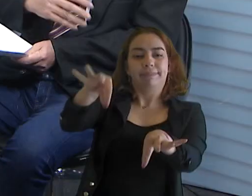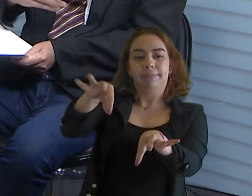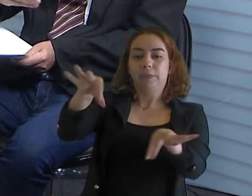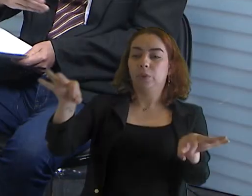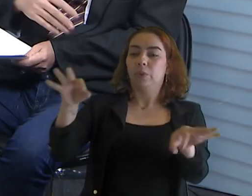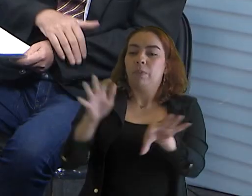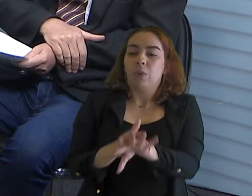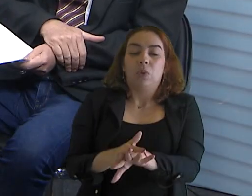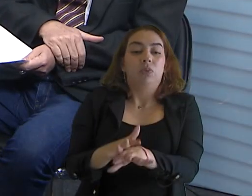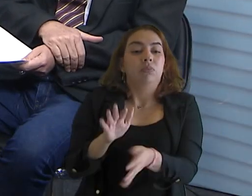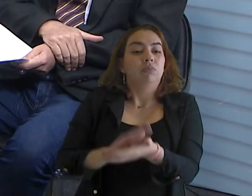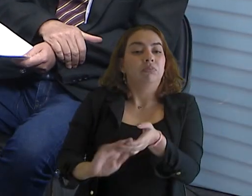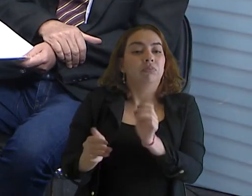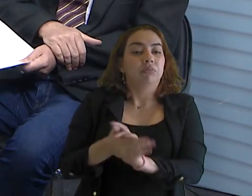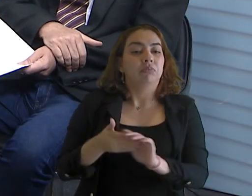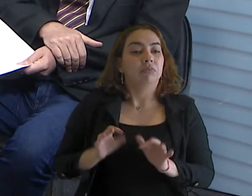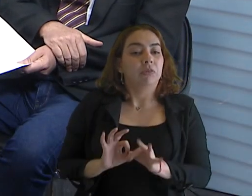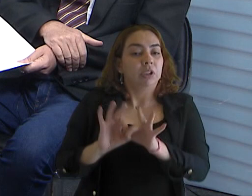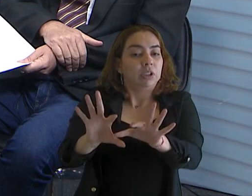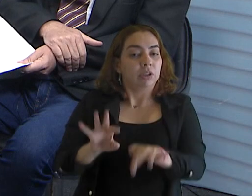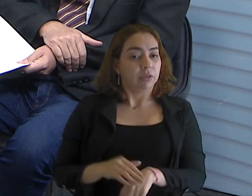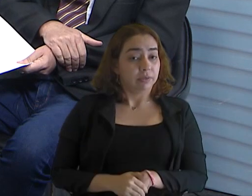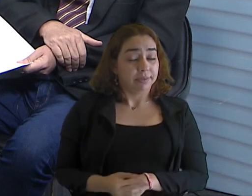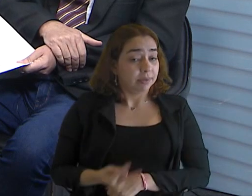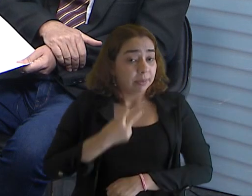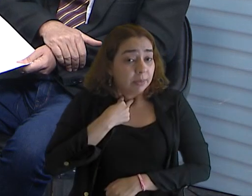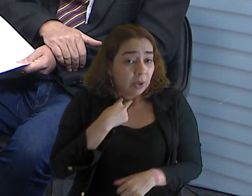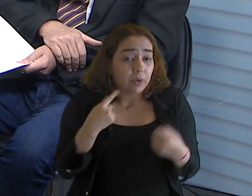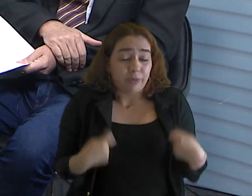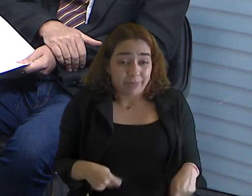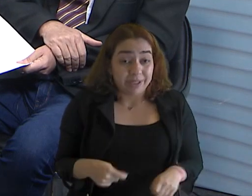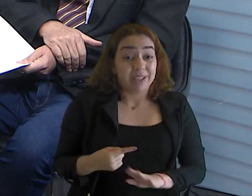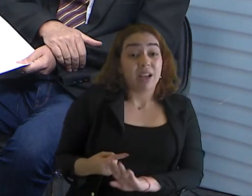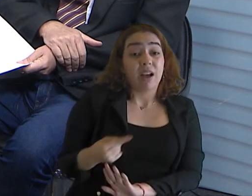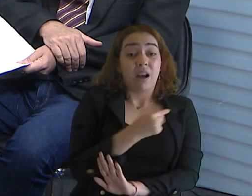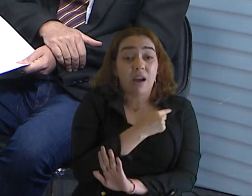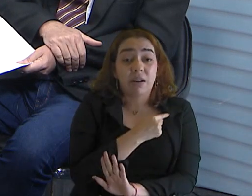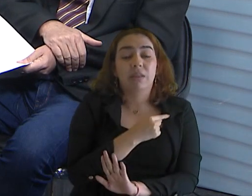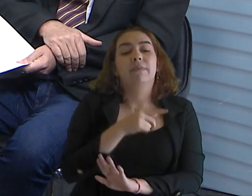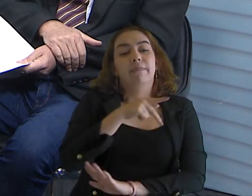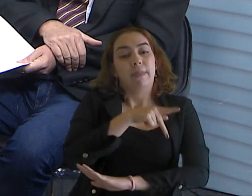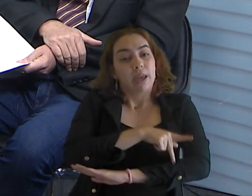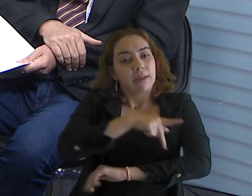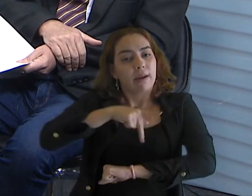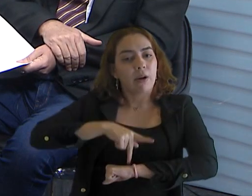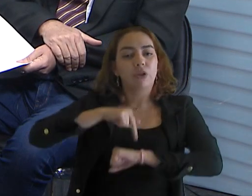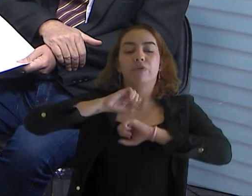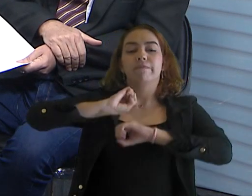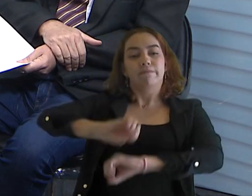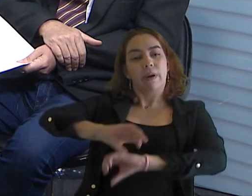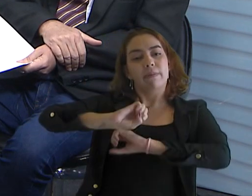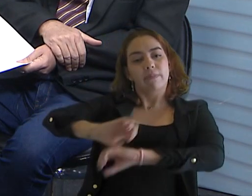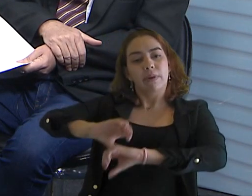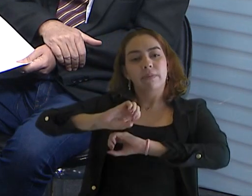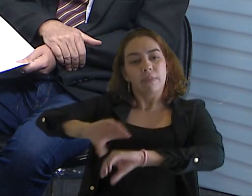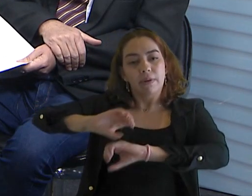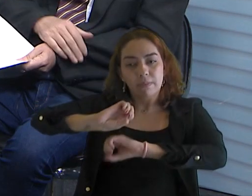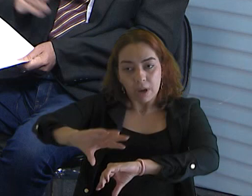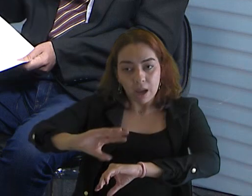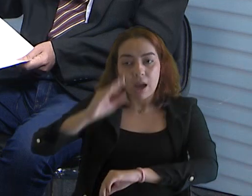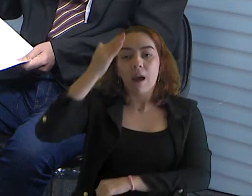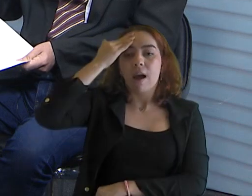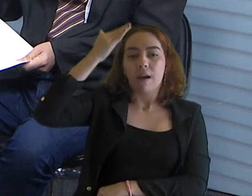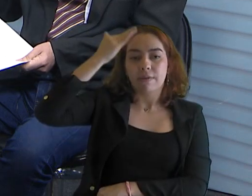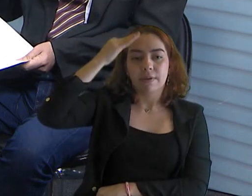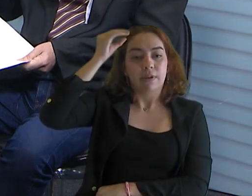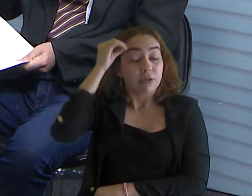não estarem preparados. A gente tem que chegar também com o aspecto pedagógico. Então, é a missão do tribunal levar esse conhecimento para os